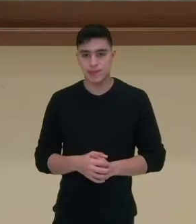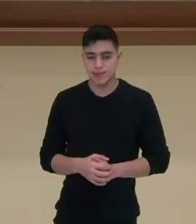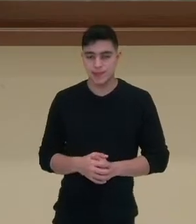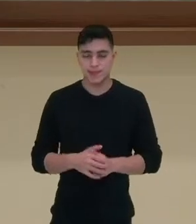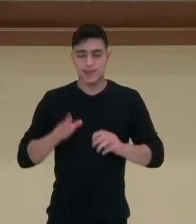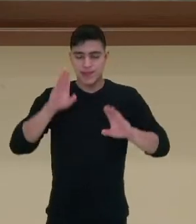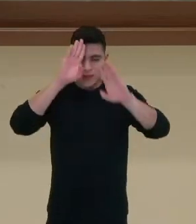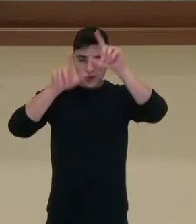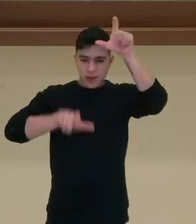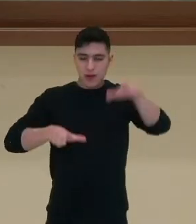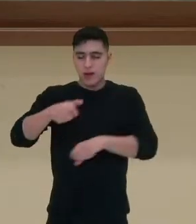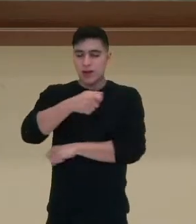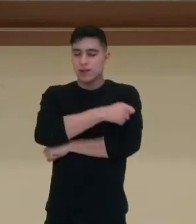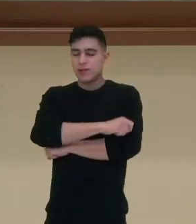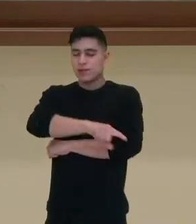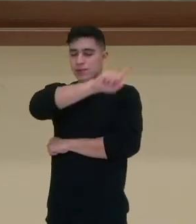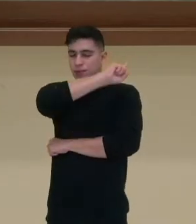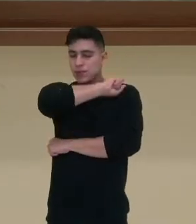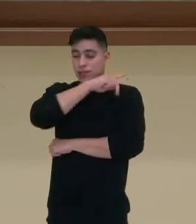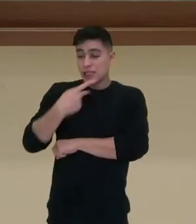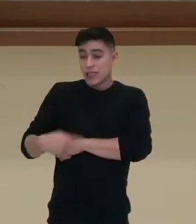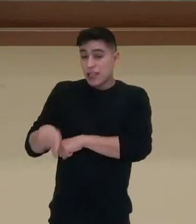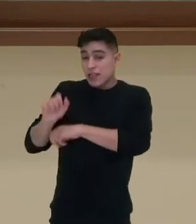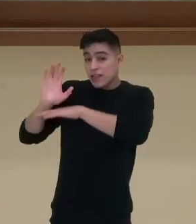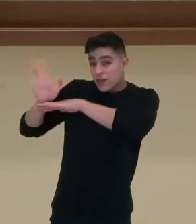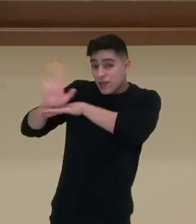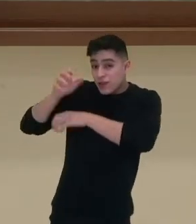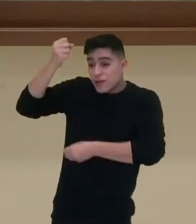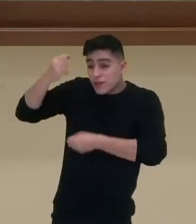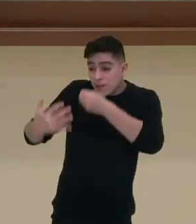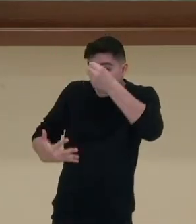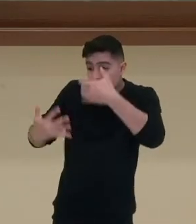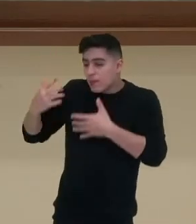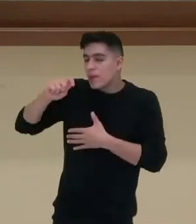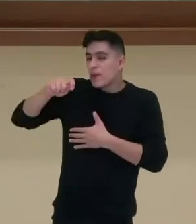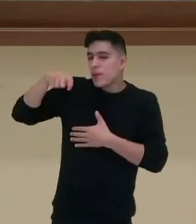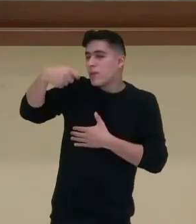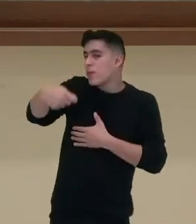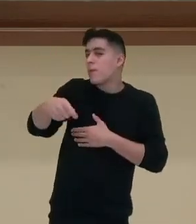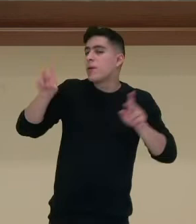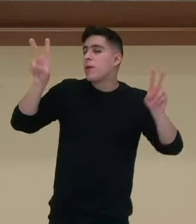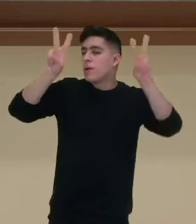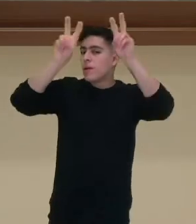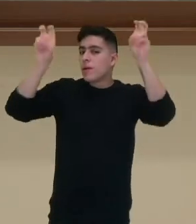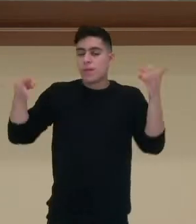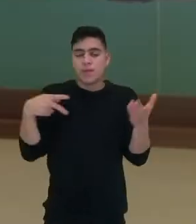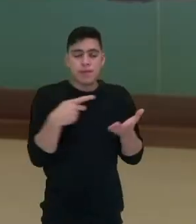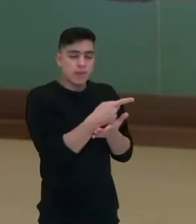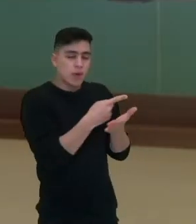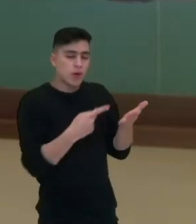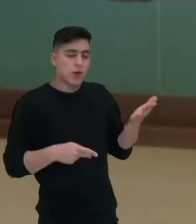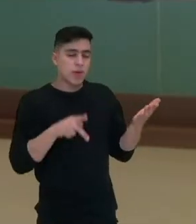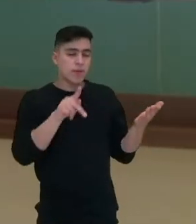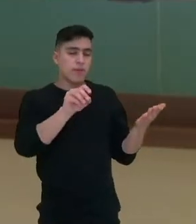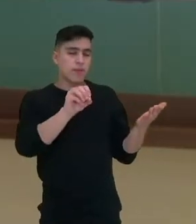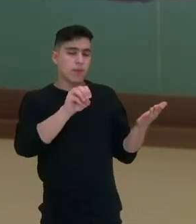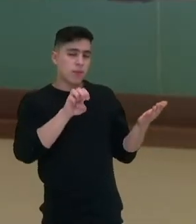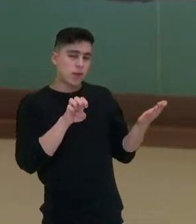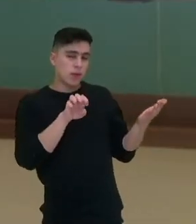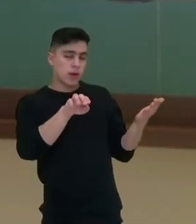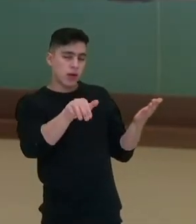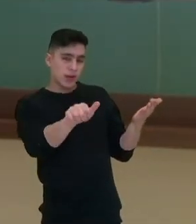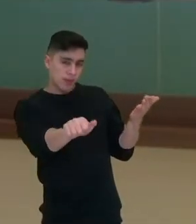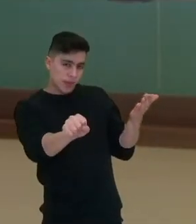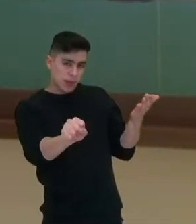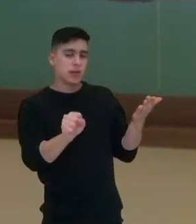Olá estudantes da primeira série! Nesse vídeo vamos falar sobre poemas. Hora de conversar um pouquinho, me